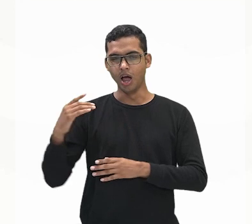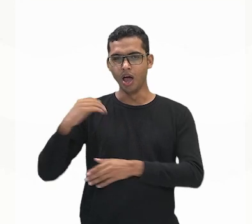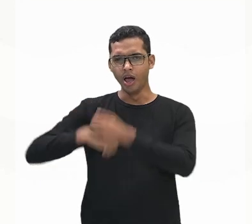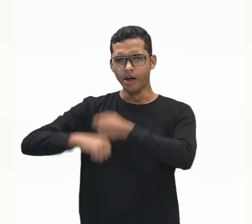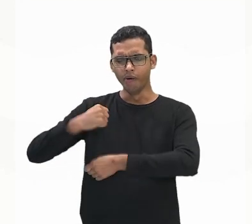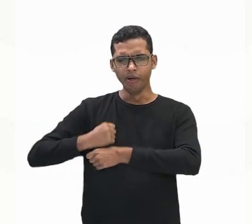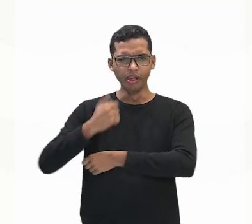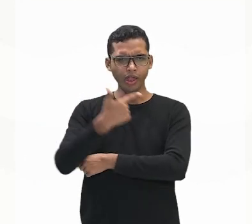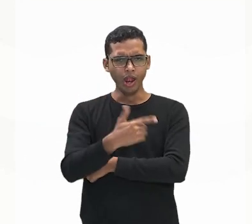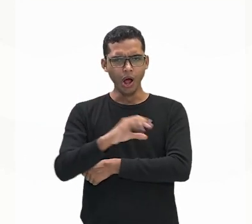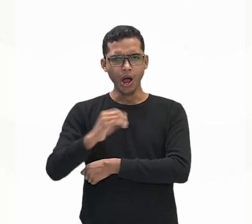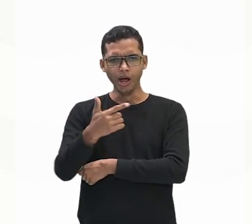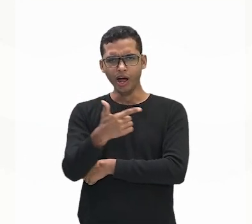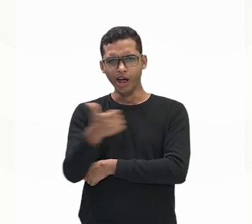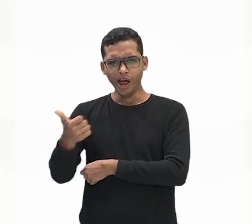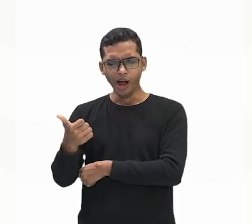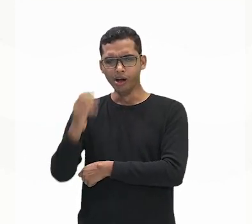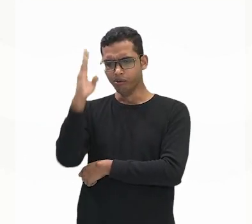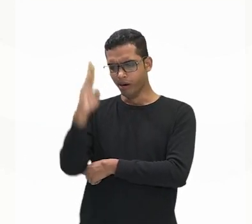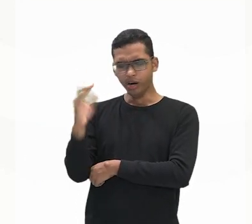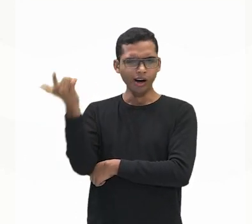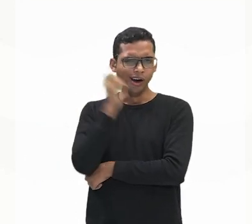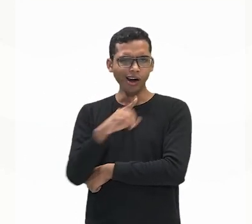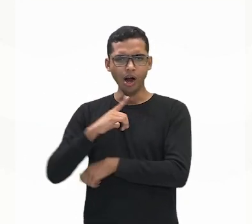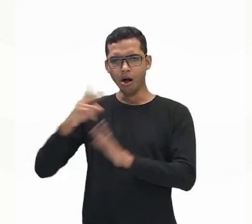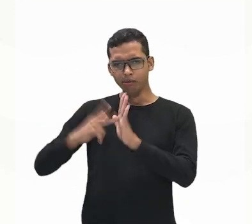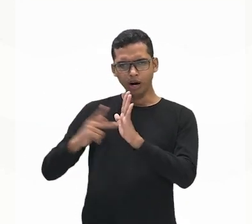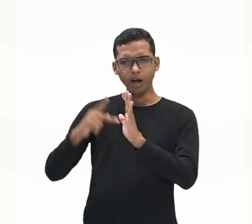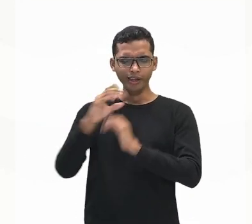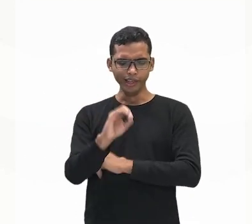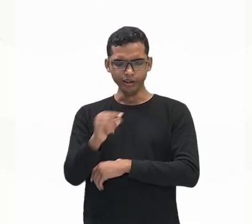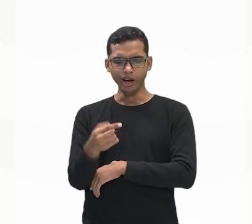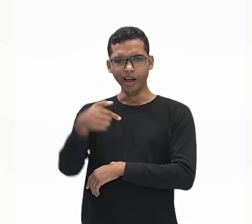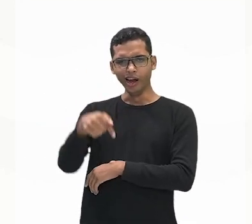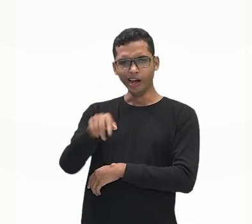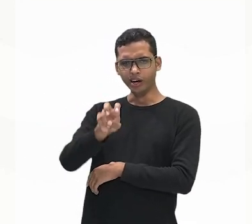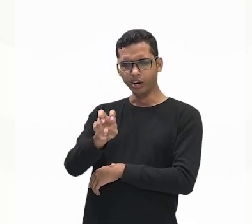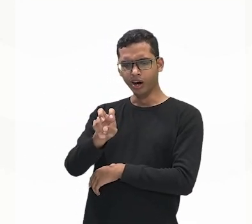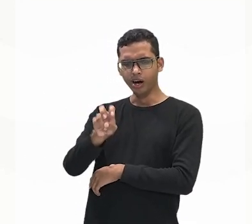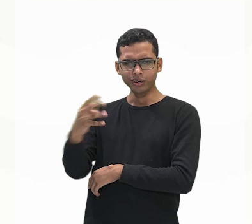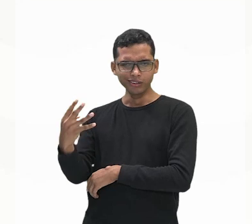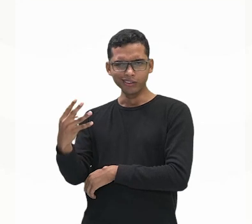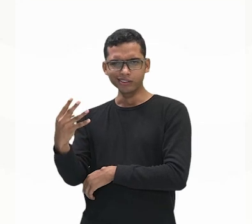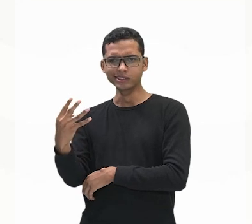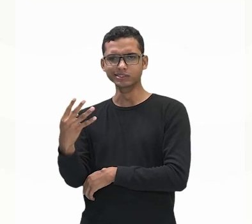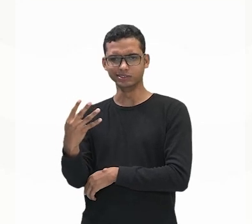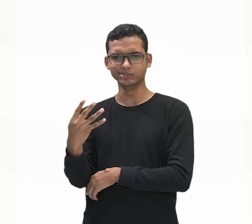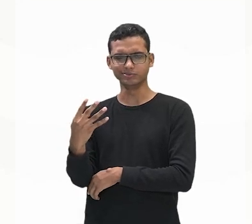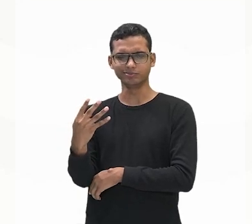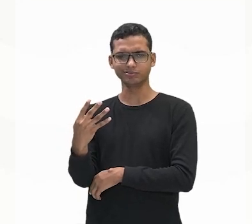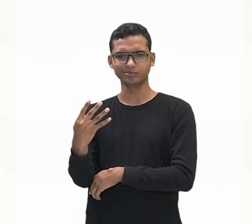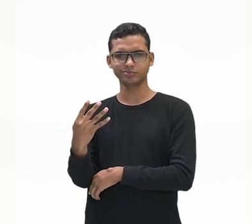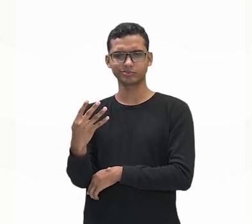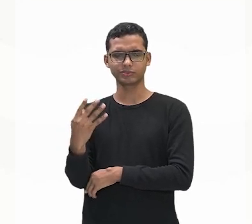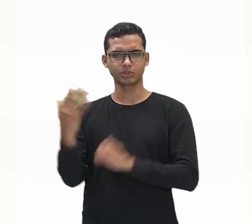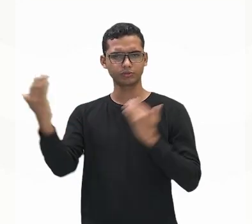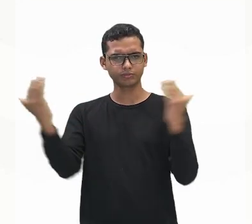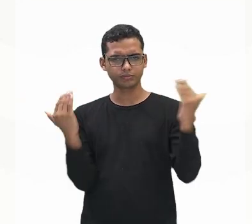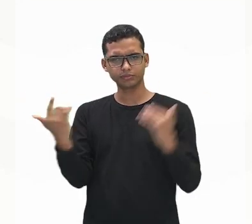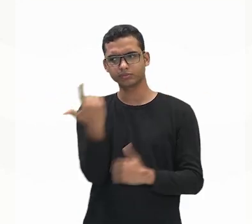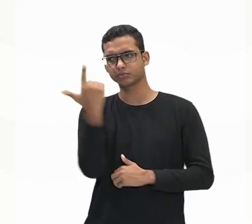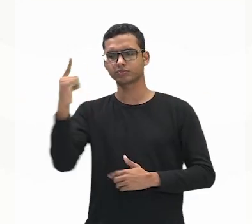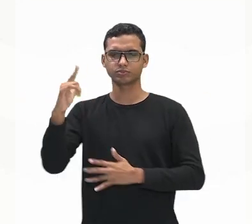o valor de 0,75. Esse valor, ele faz ali na média, na comparação com outros países,